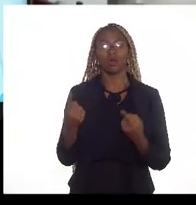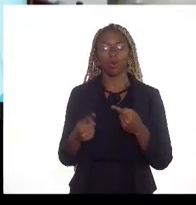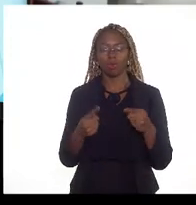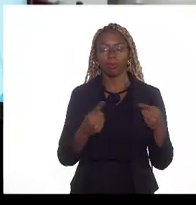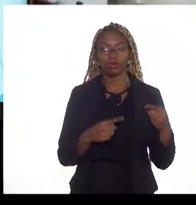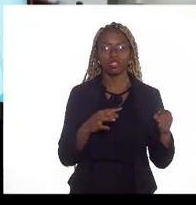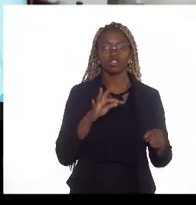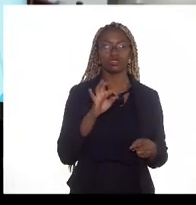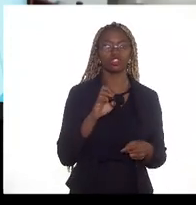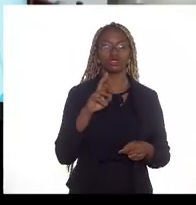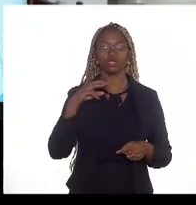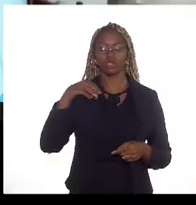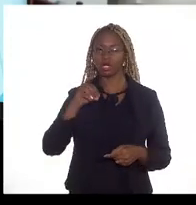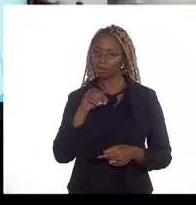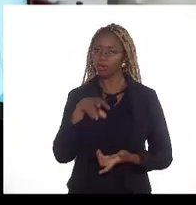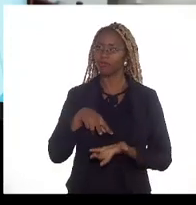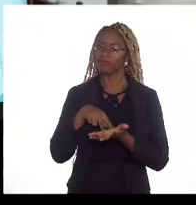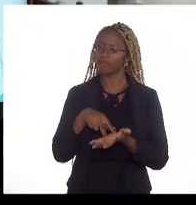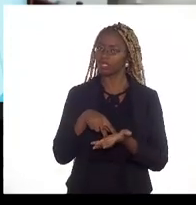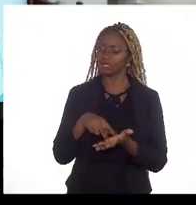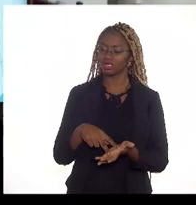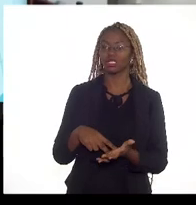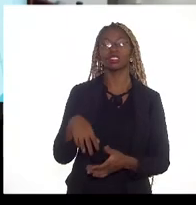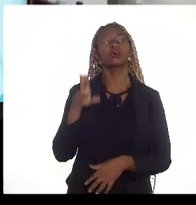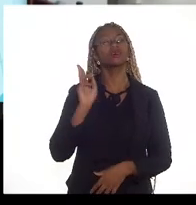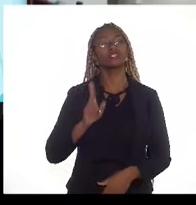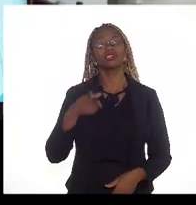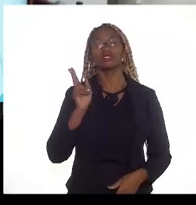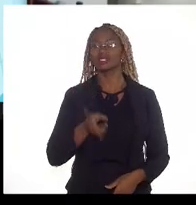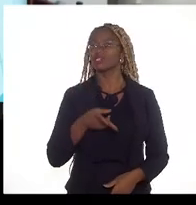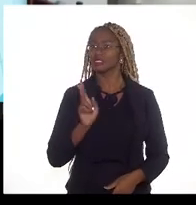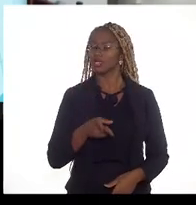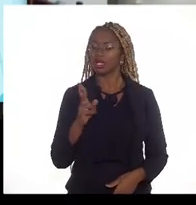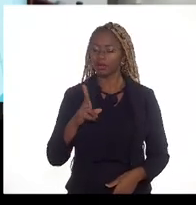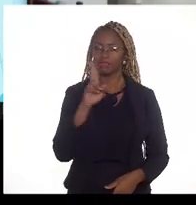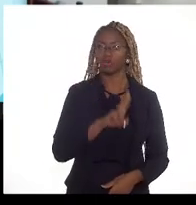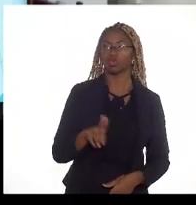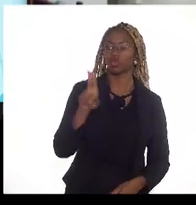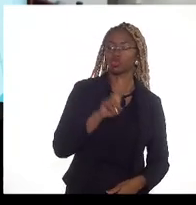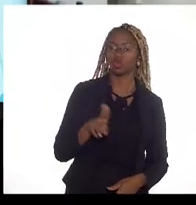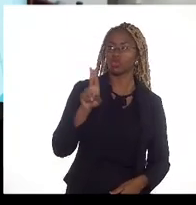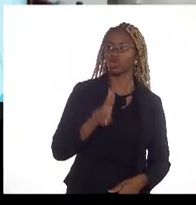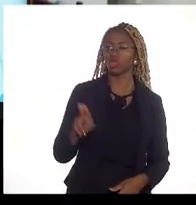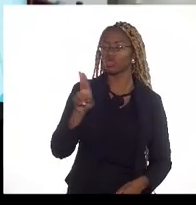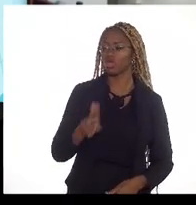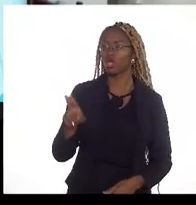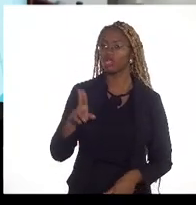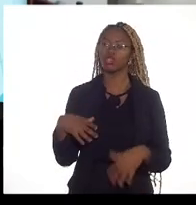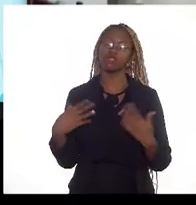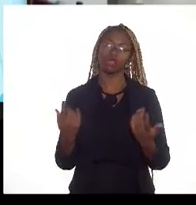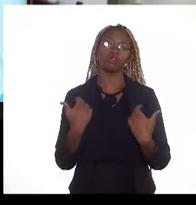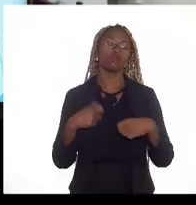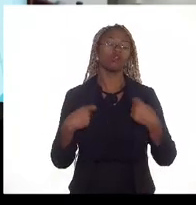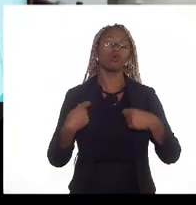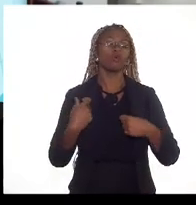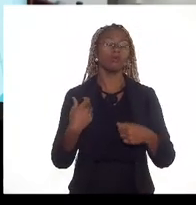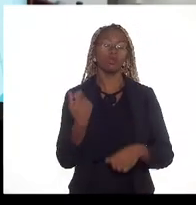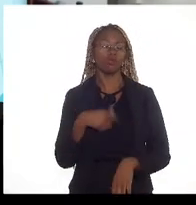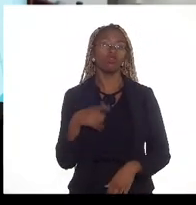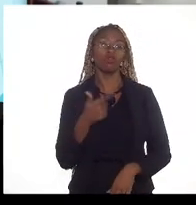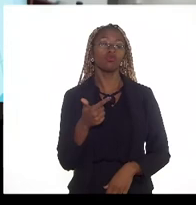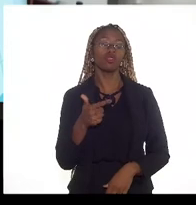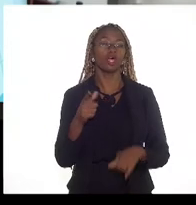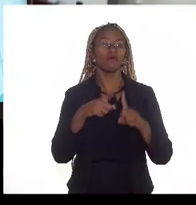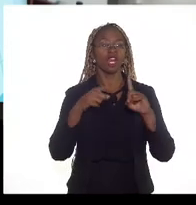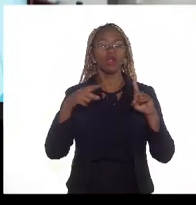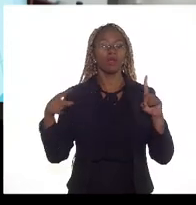ou seja térmicas que consomem o tempo todo e portanto tornam essa variabilidade de demanda menor